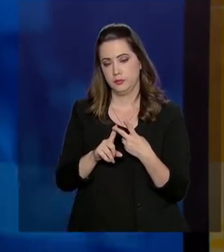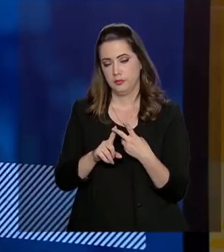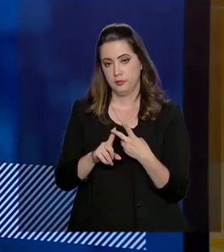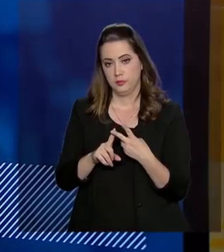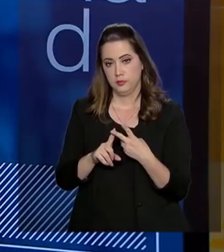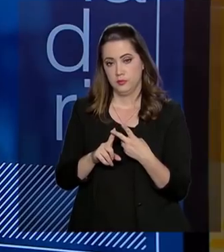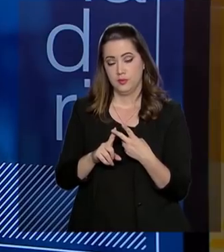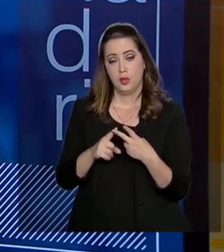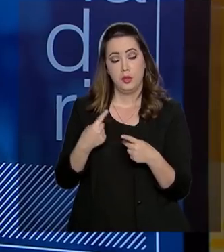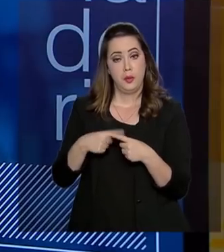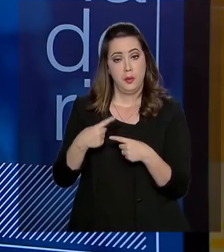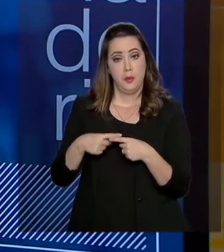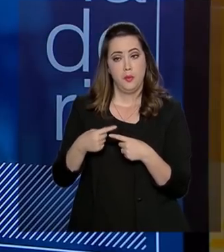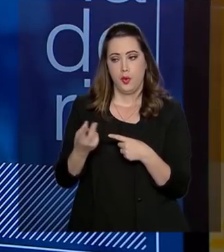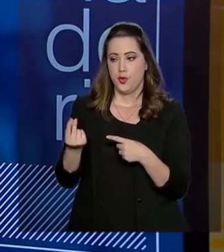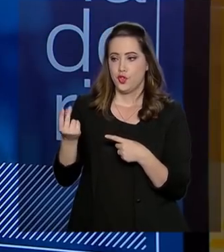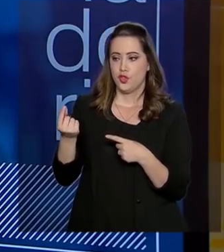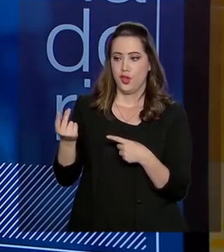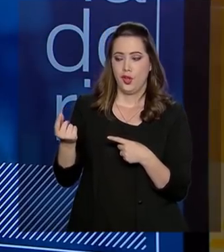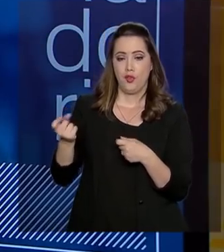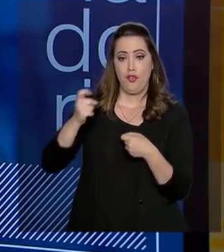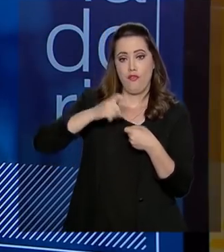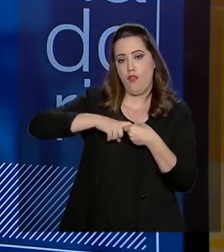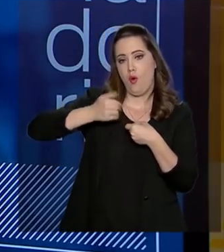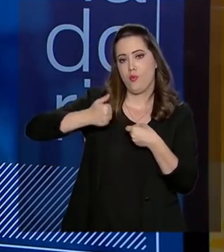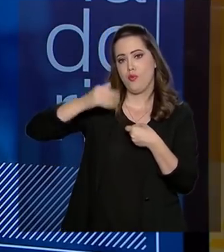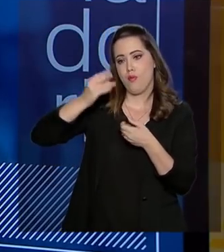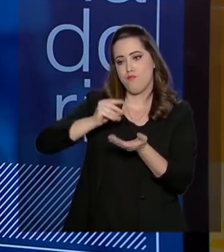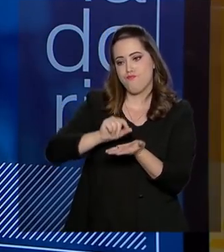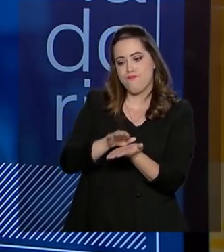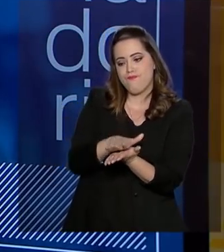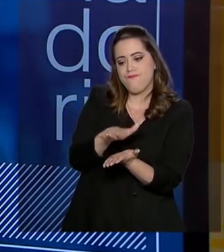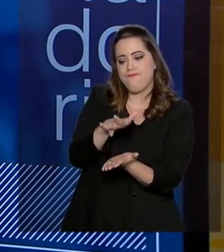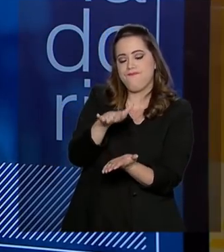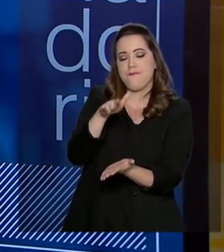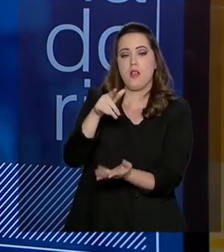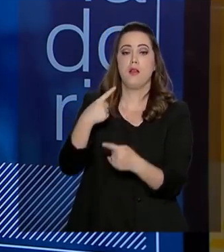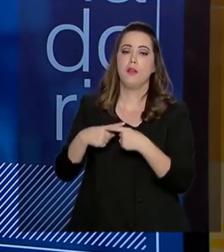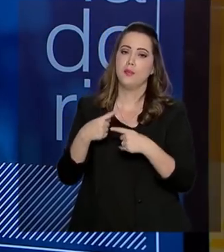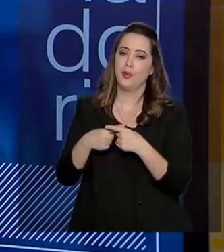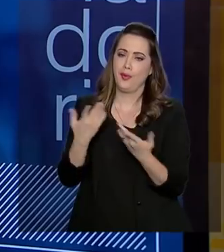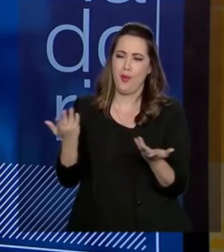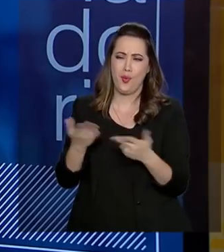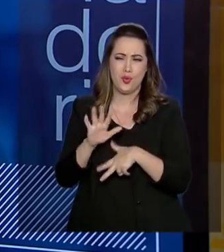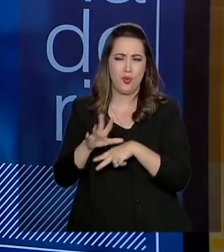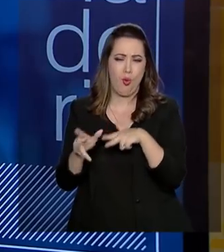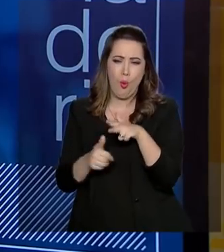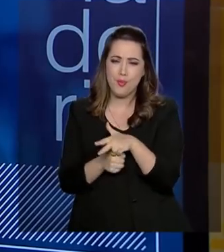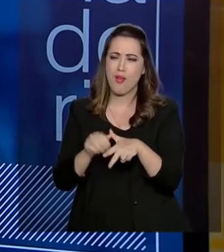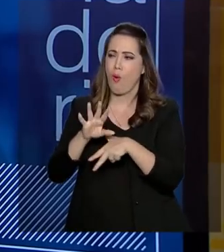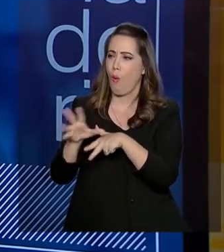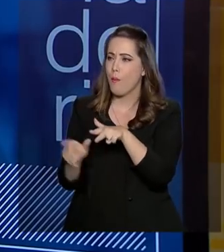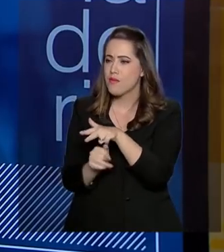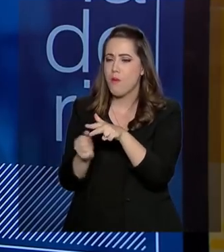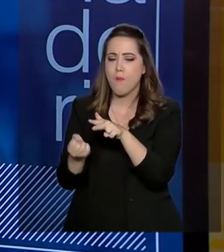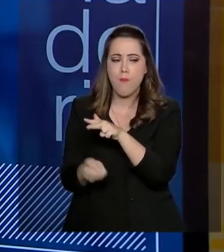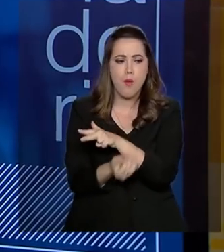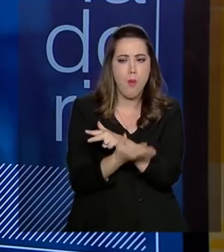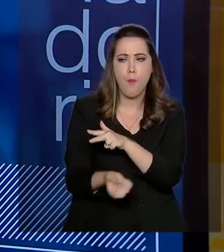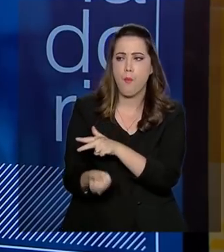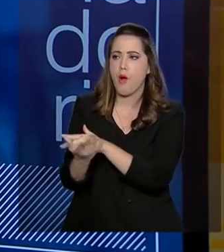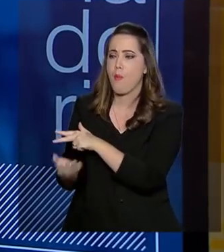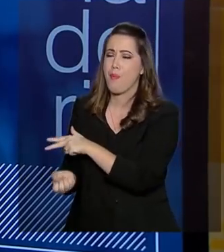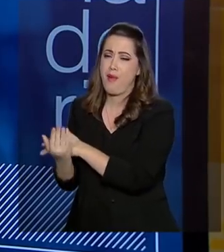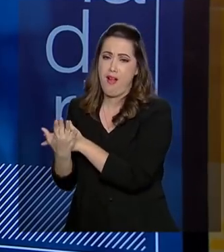aumento da recuperação de ativos. Um grande problema na corrupção é você recuperar os recursos que